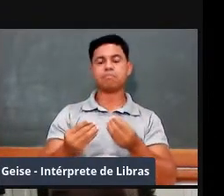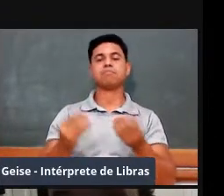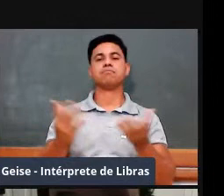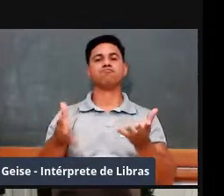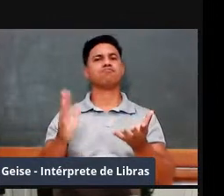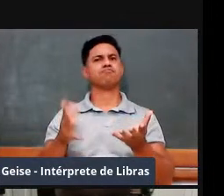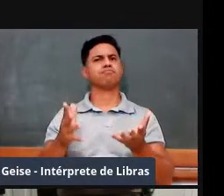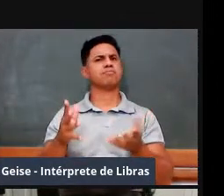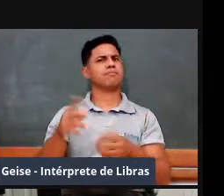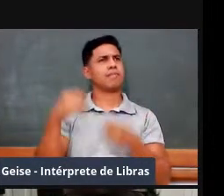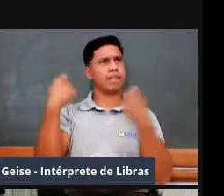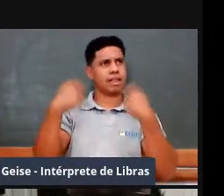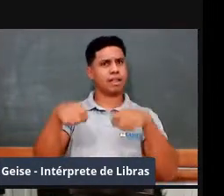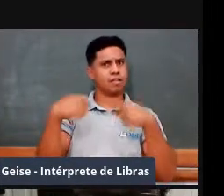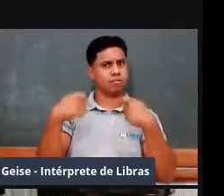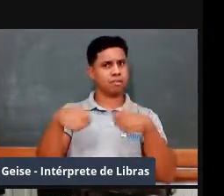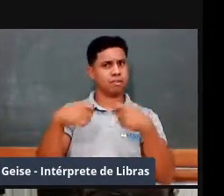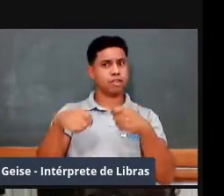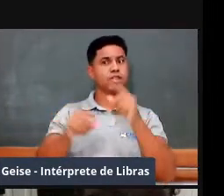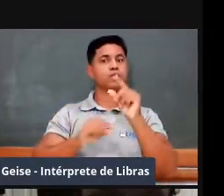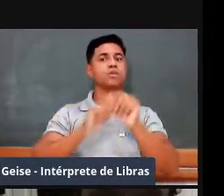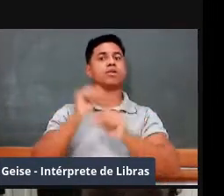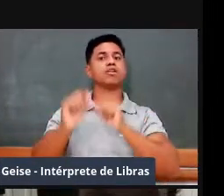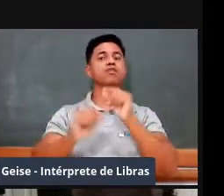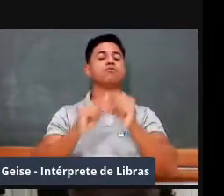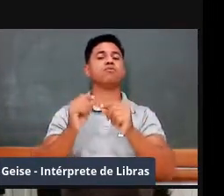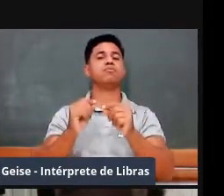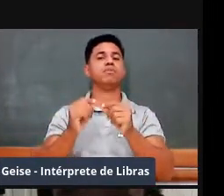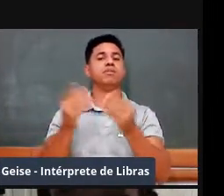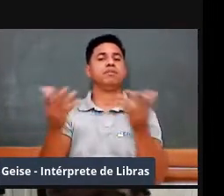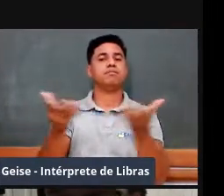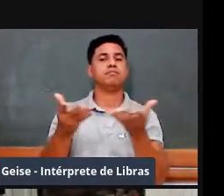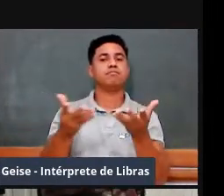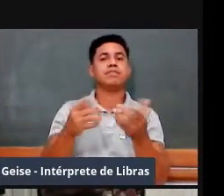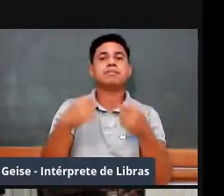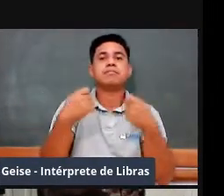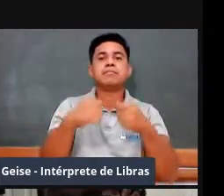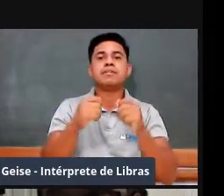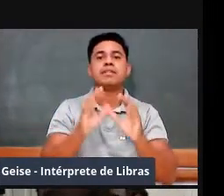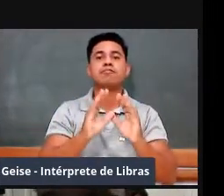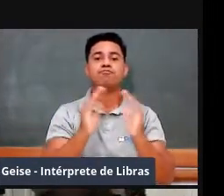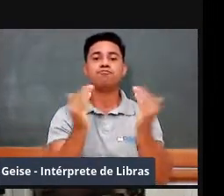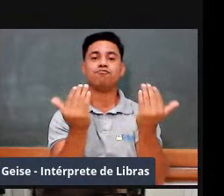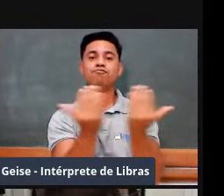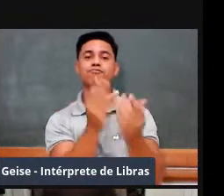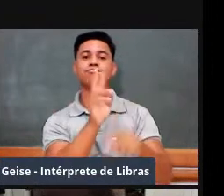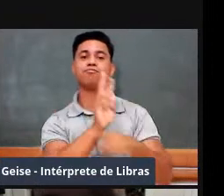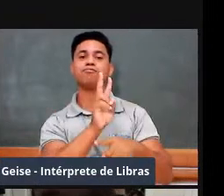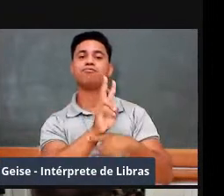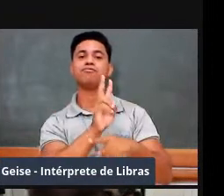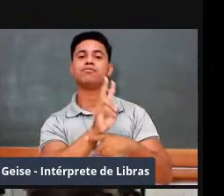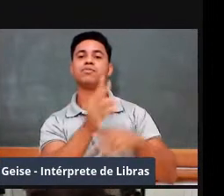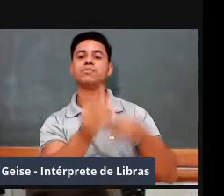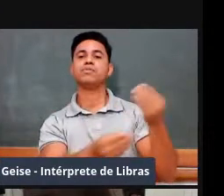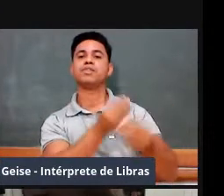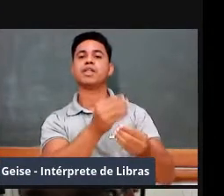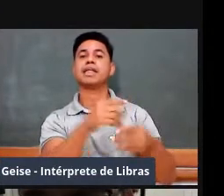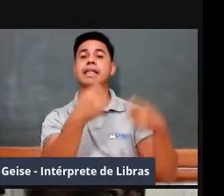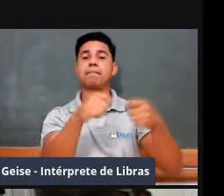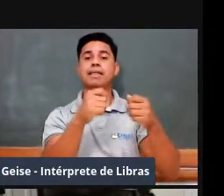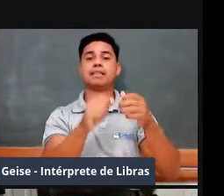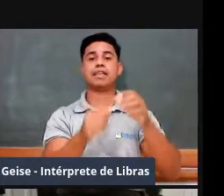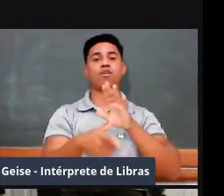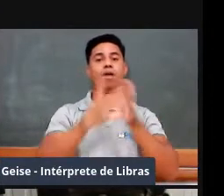preciso que fosse o território protegido, e para isso eram precisos construir